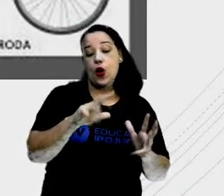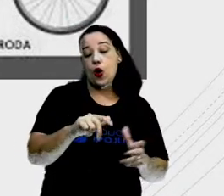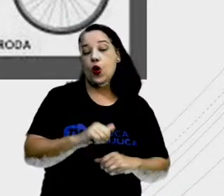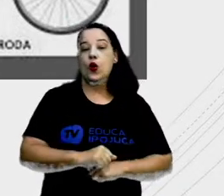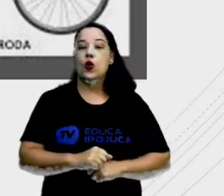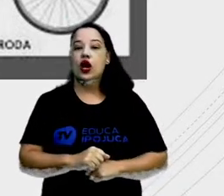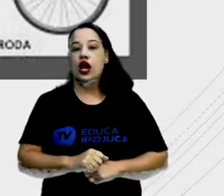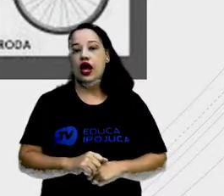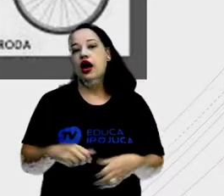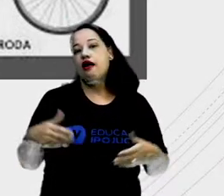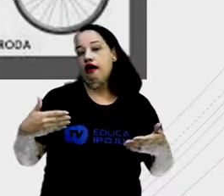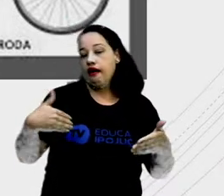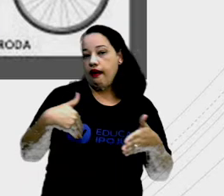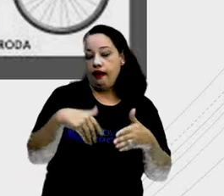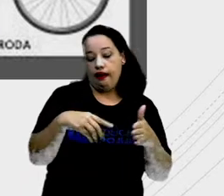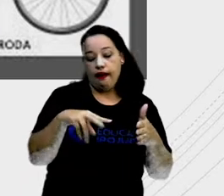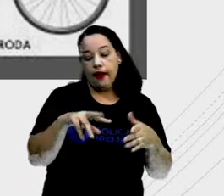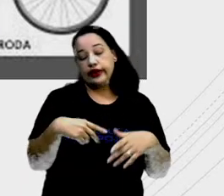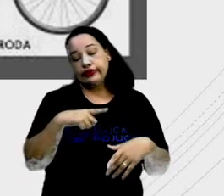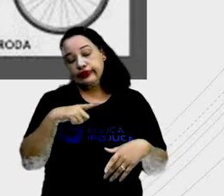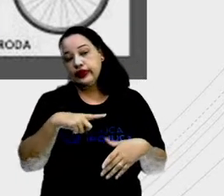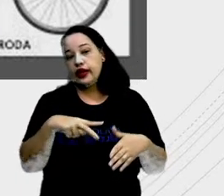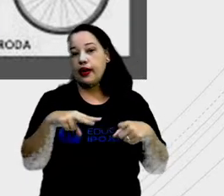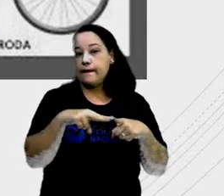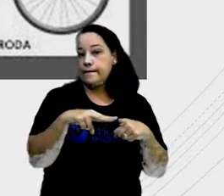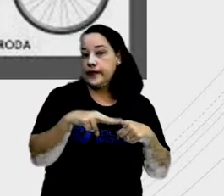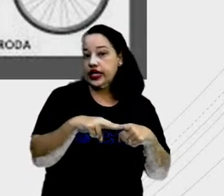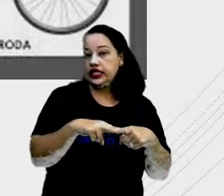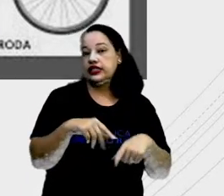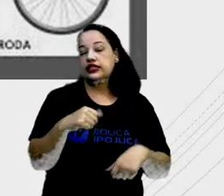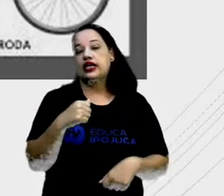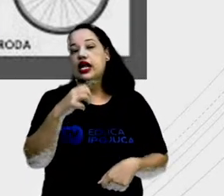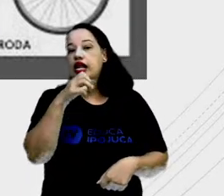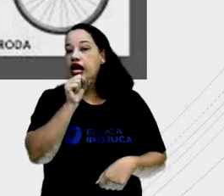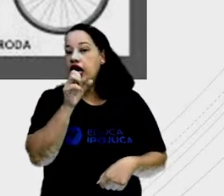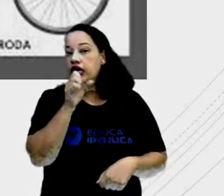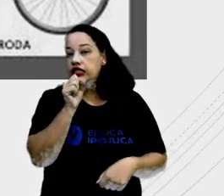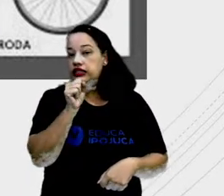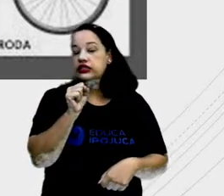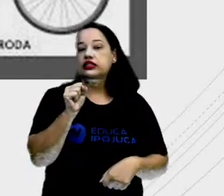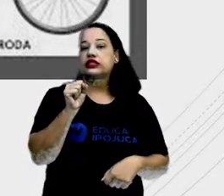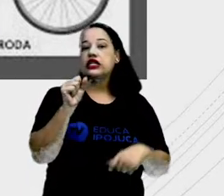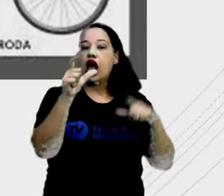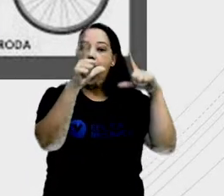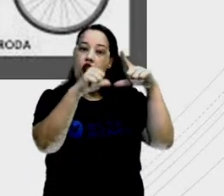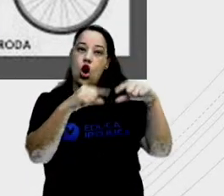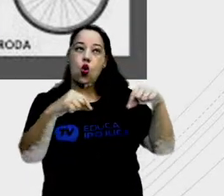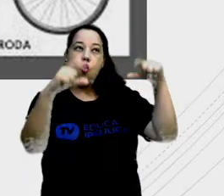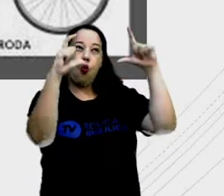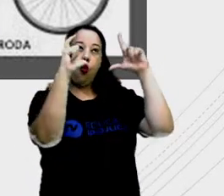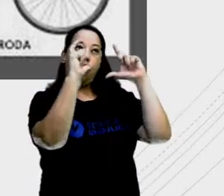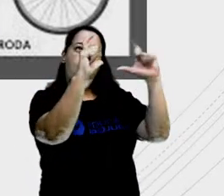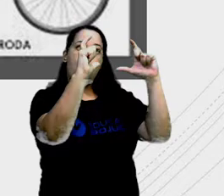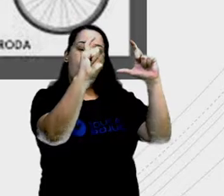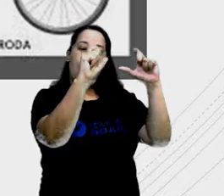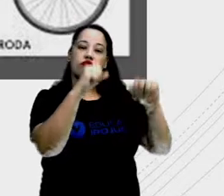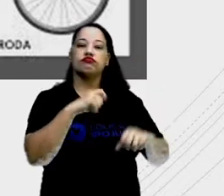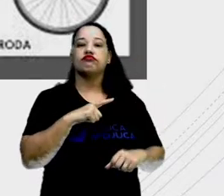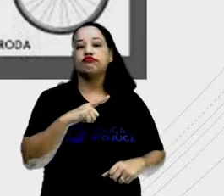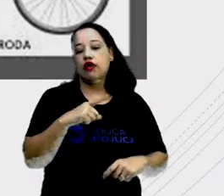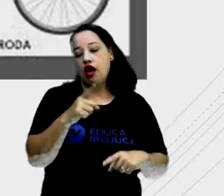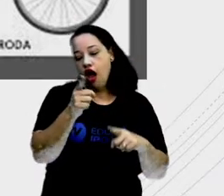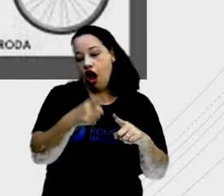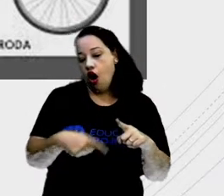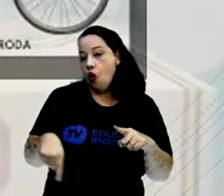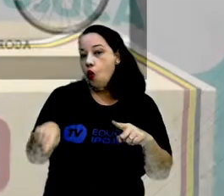pizza, a laranja, a lua, a roda. Todos eles,